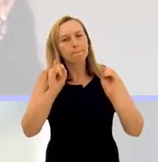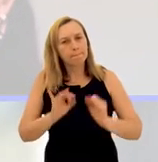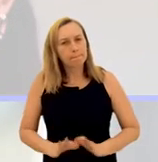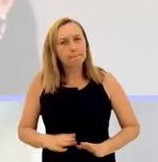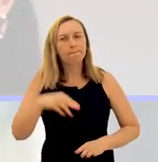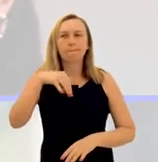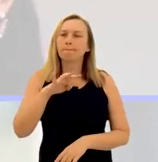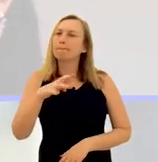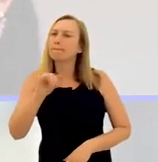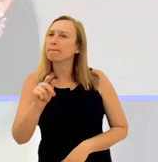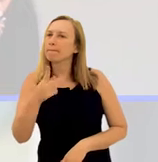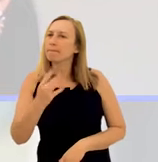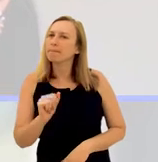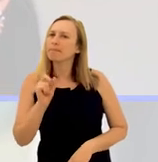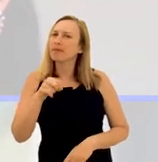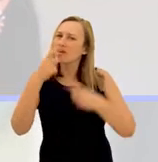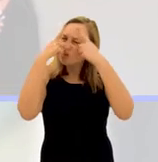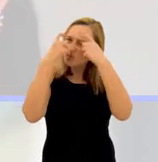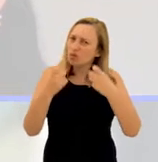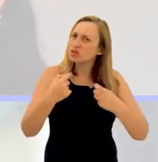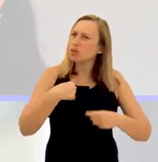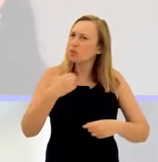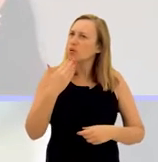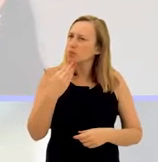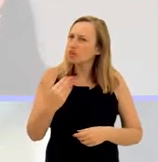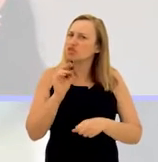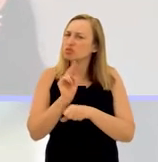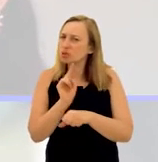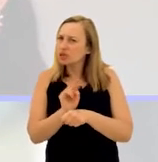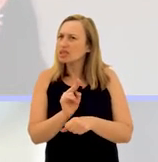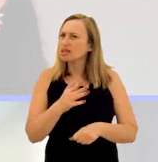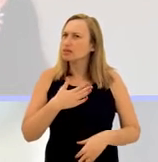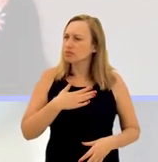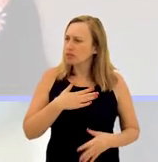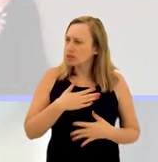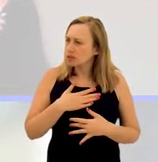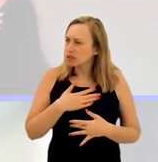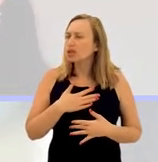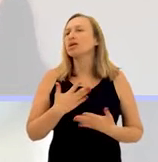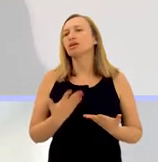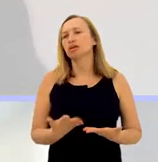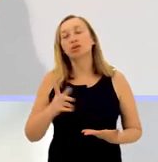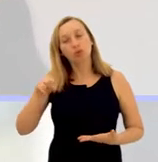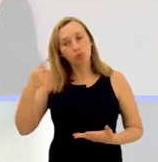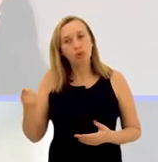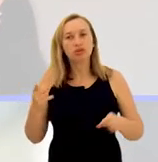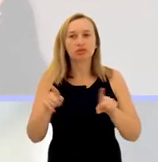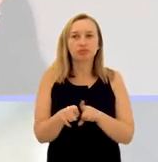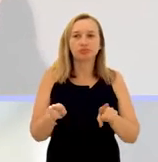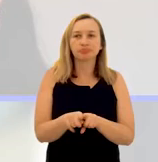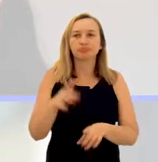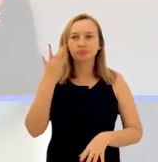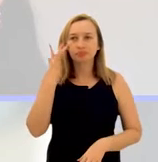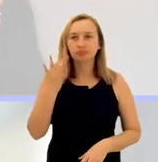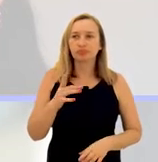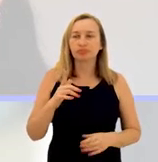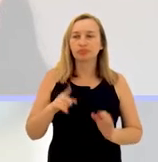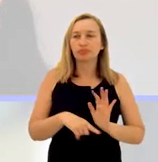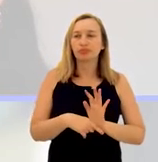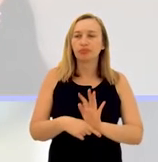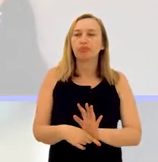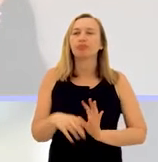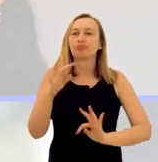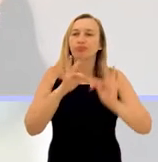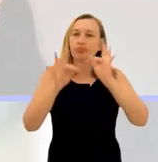aplicativo está me explicando, Maria da Penha, que é uma violência que eu posso fazer uma medida protetiva. Outra ponta que eu acho que